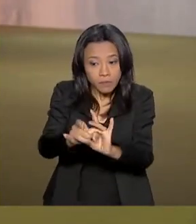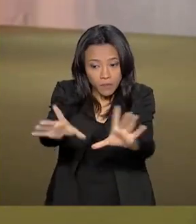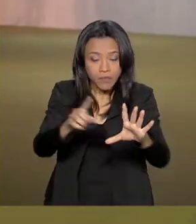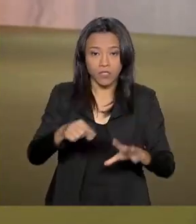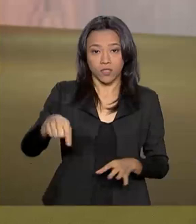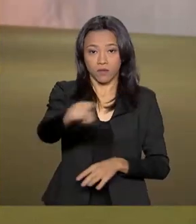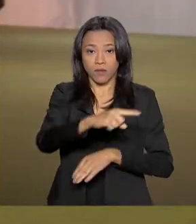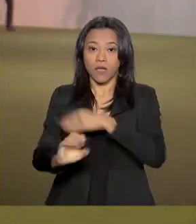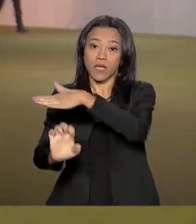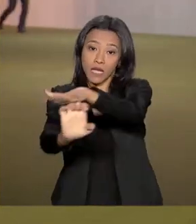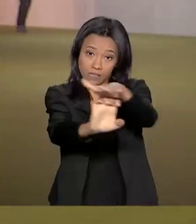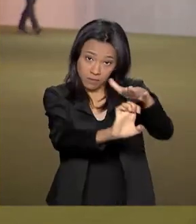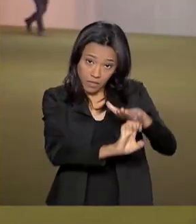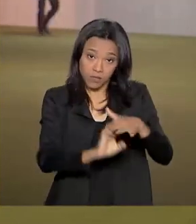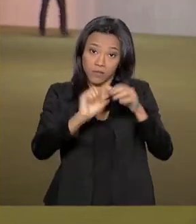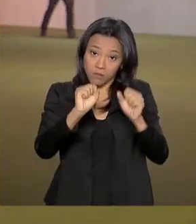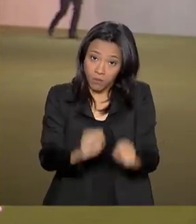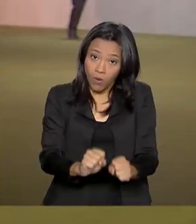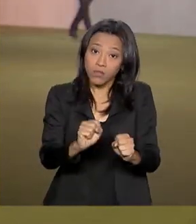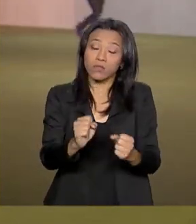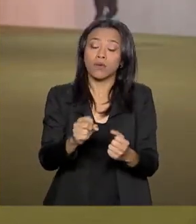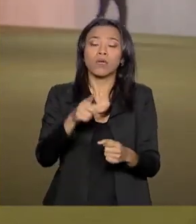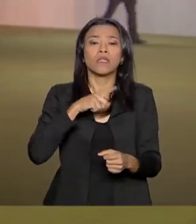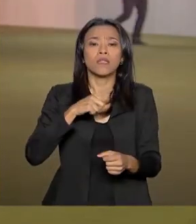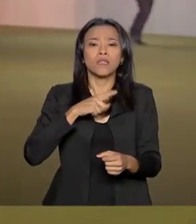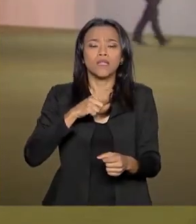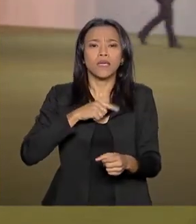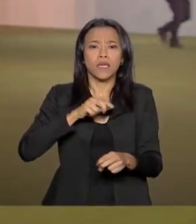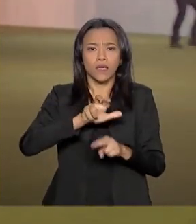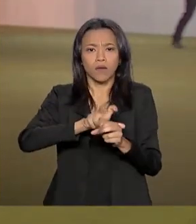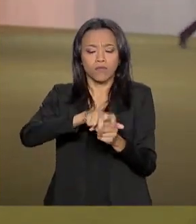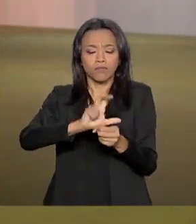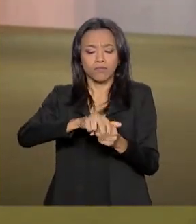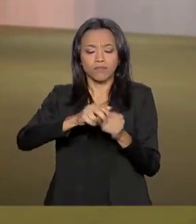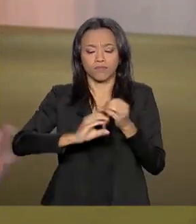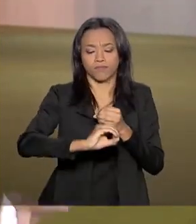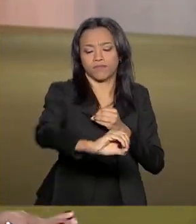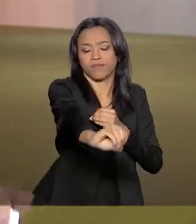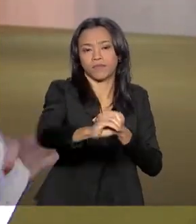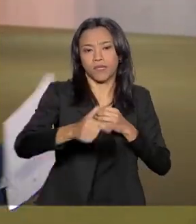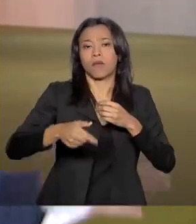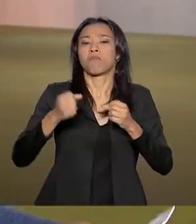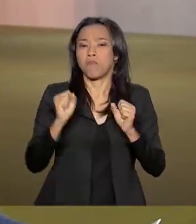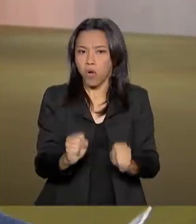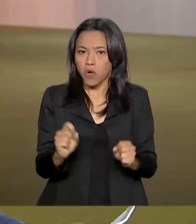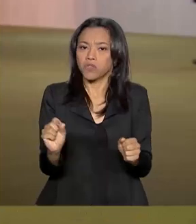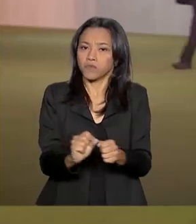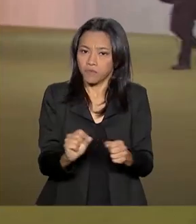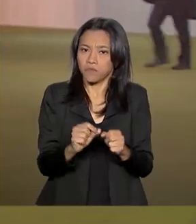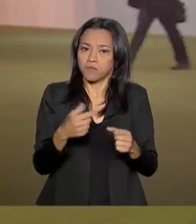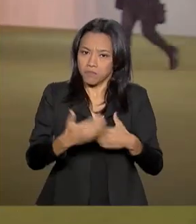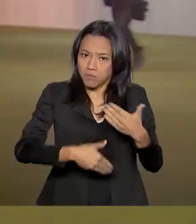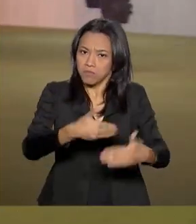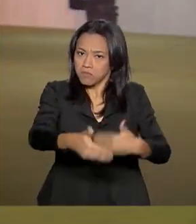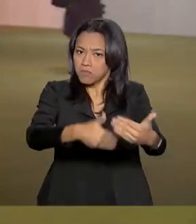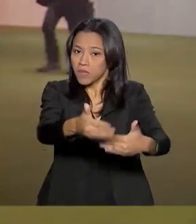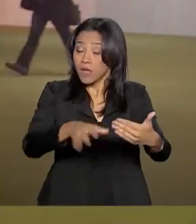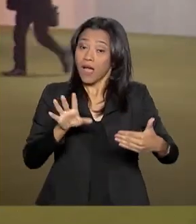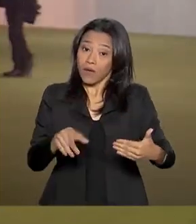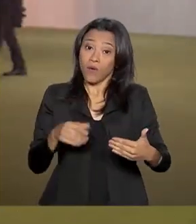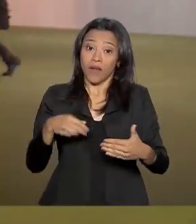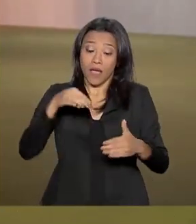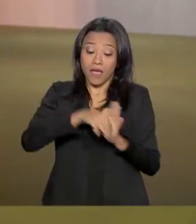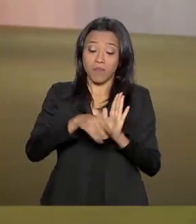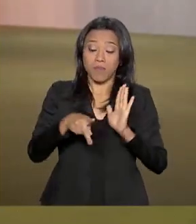prestarem serviços de saneamento básico por meio de contratos de concessão. Essa proposta substitui a medida provisória que perdeu validade